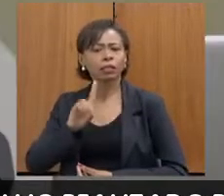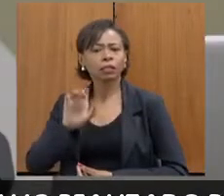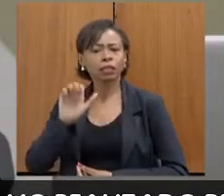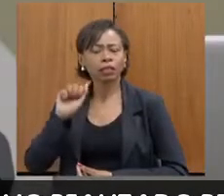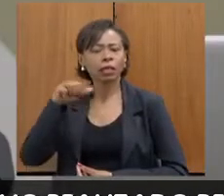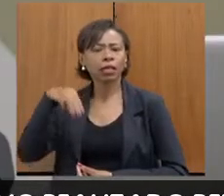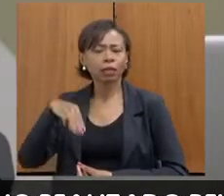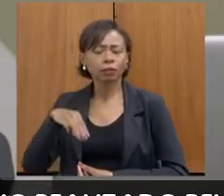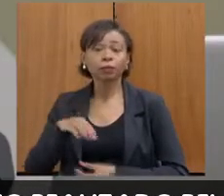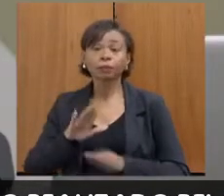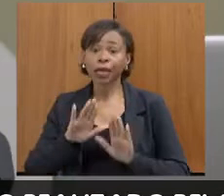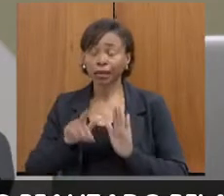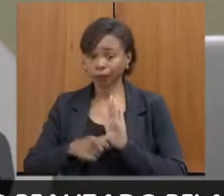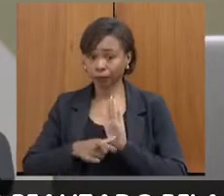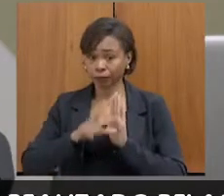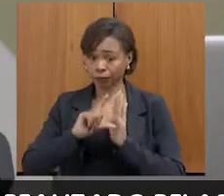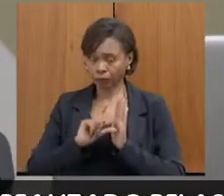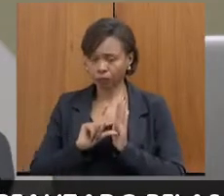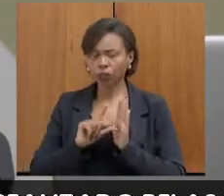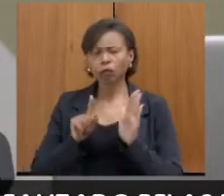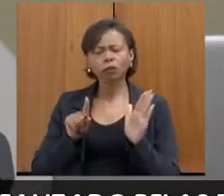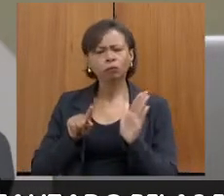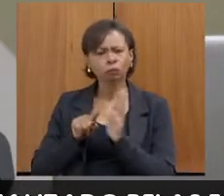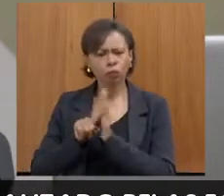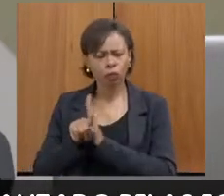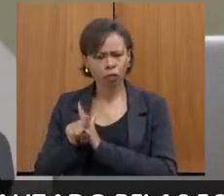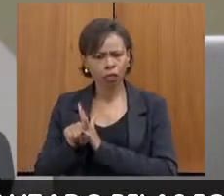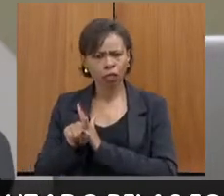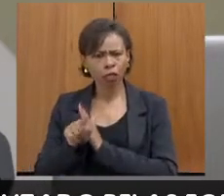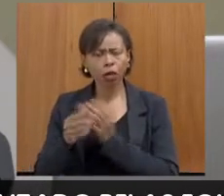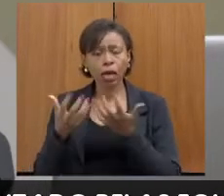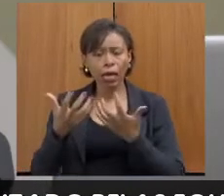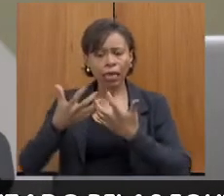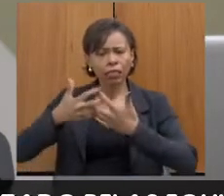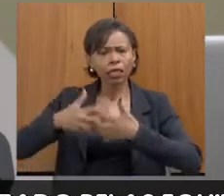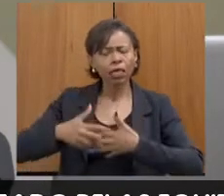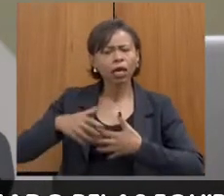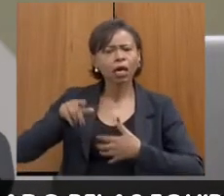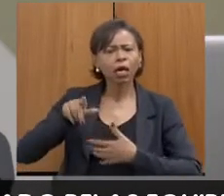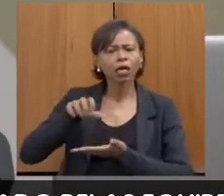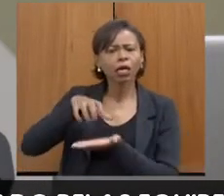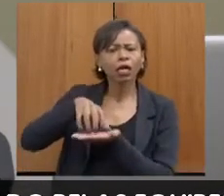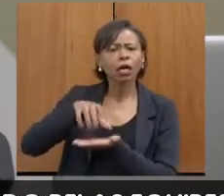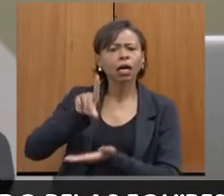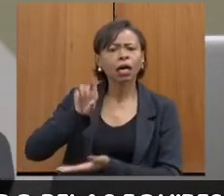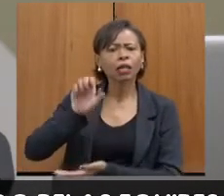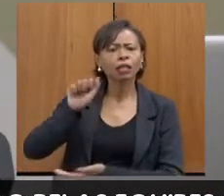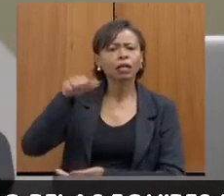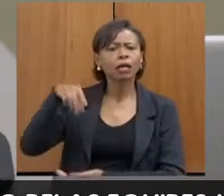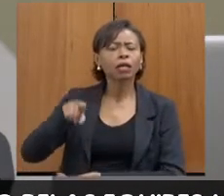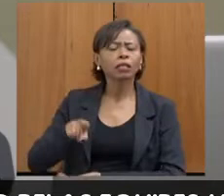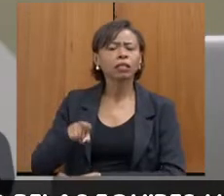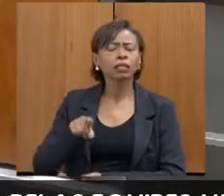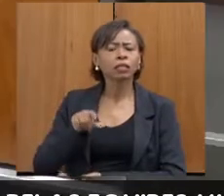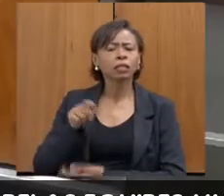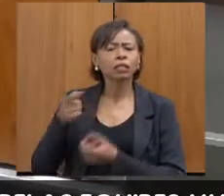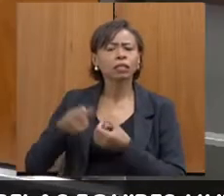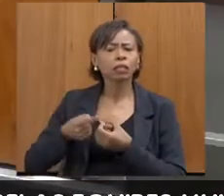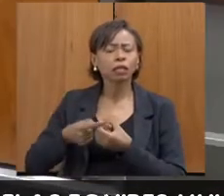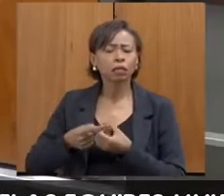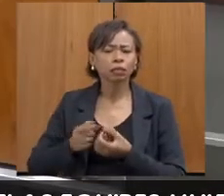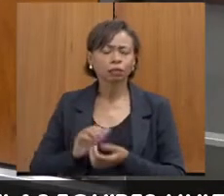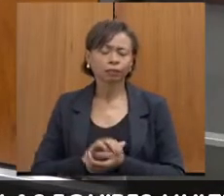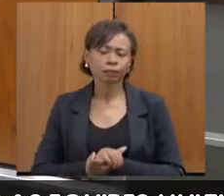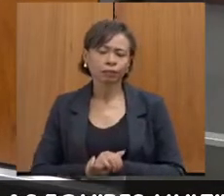só antes de você iniciar, desde quando nós temos o funcionamento da DEAM em Itaiobeiras? Boa tarde.